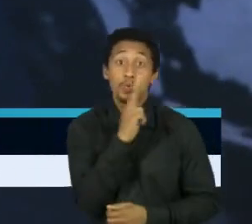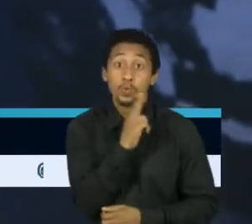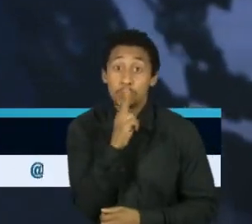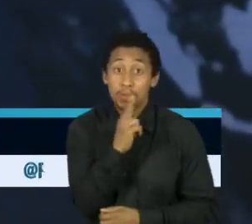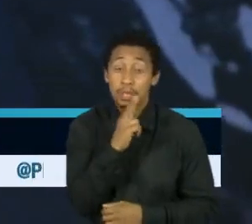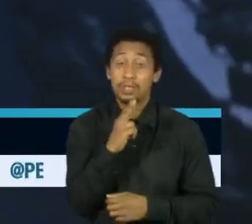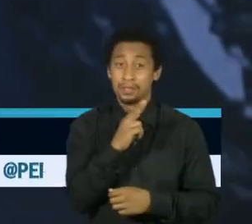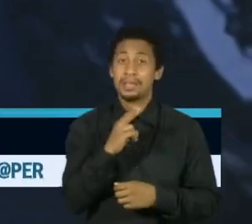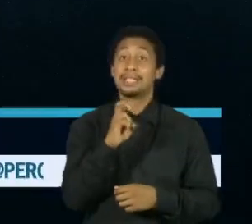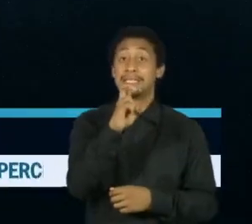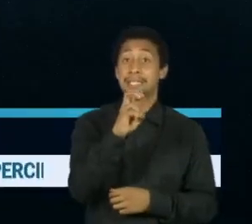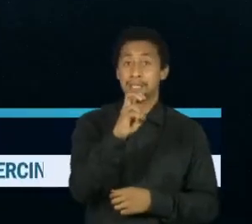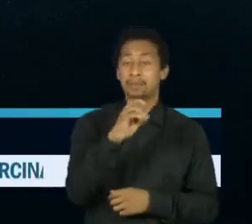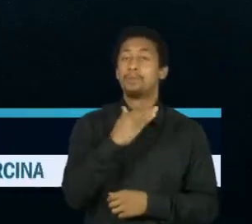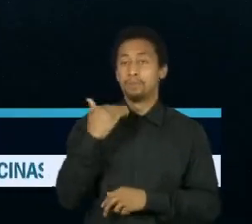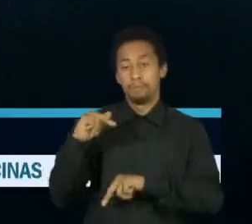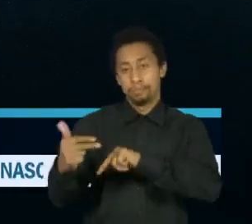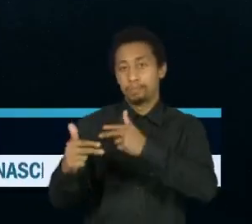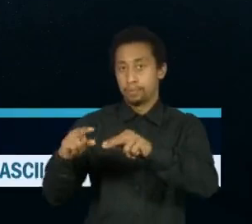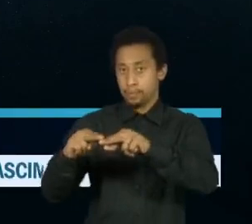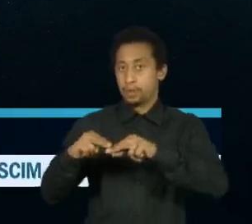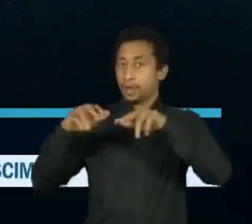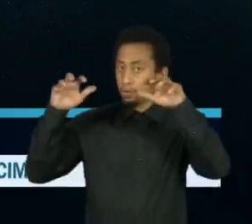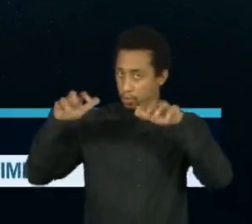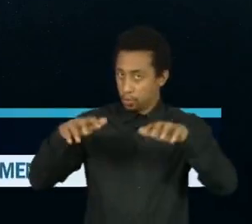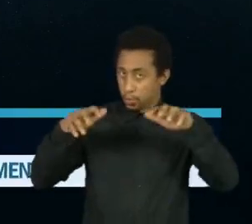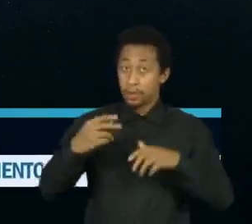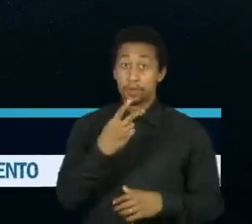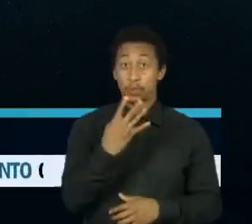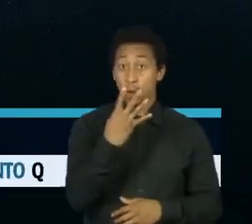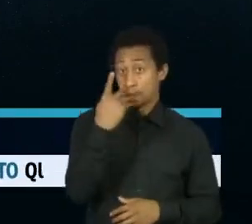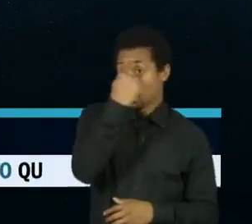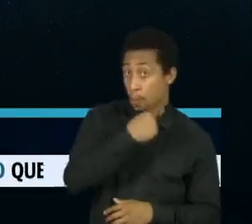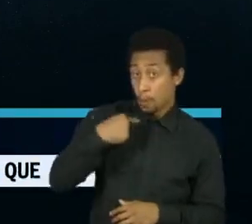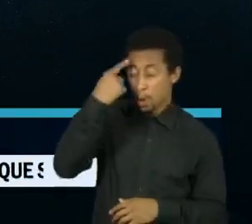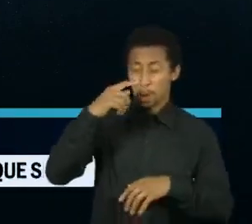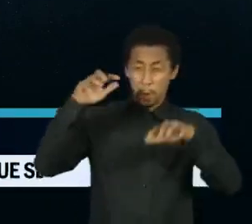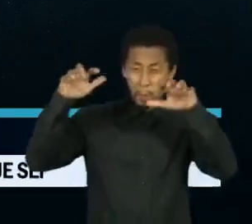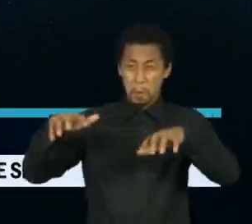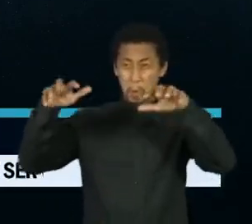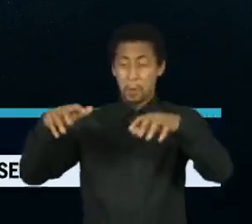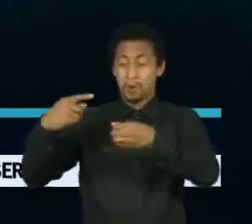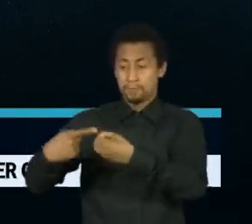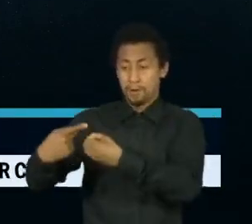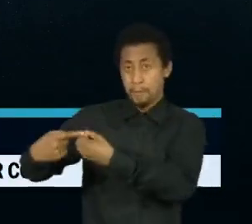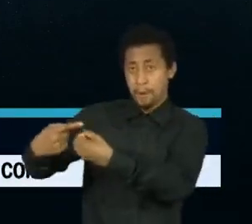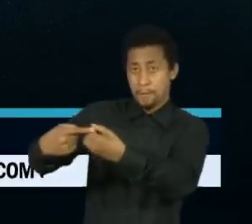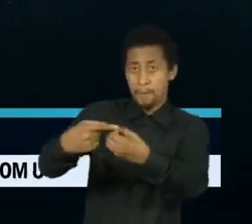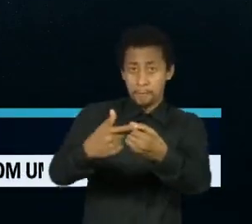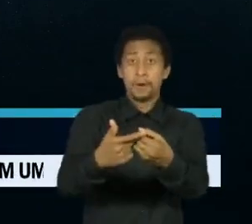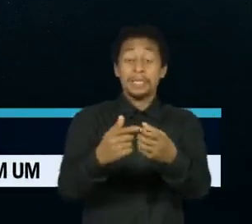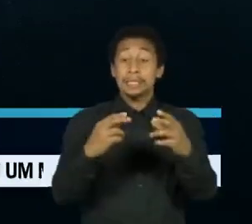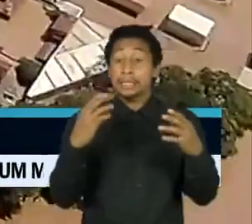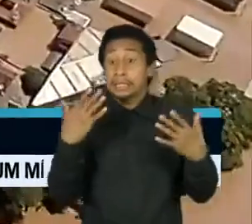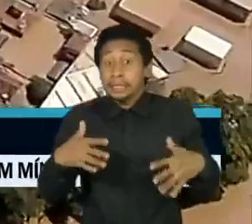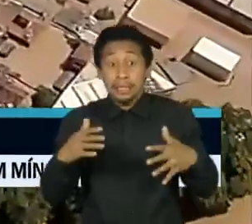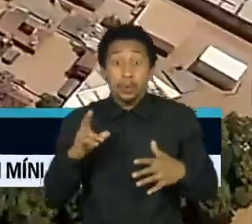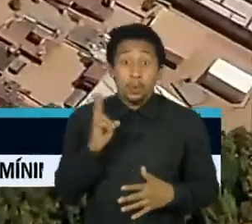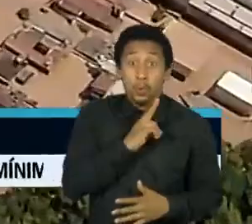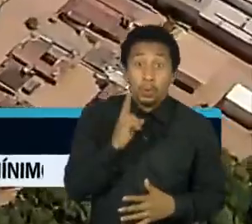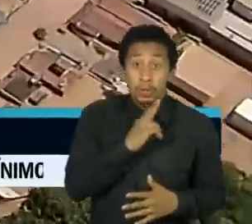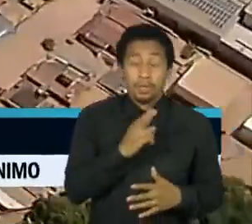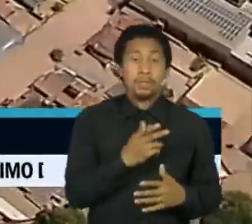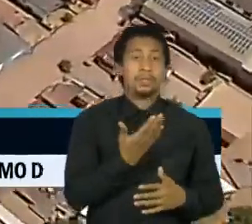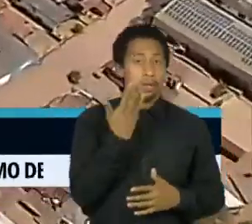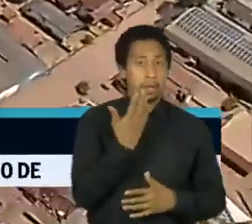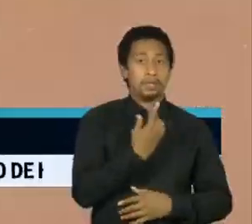cinco pessoas morreram. Nas últimas 24 horas, o número de cidades mineiras em situação de emergência saltou